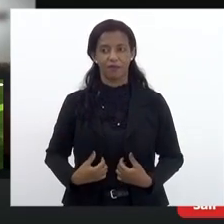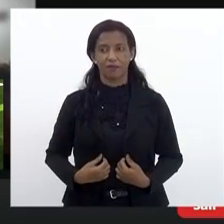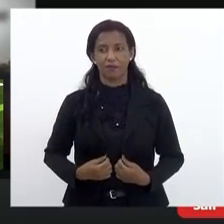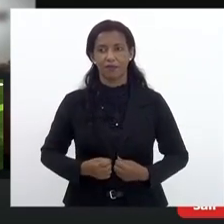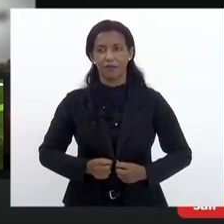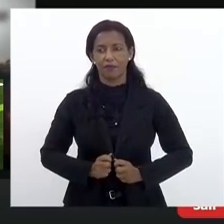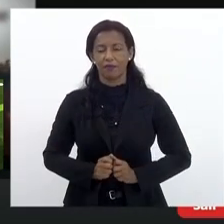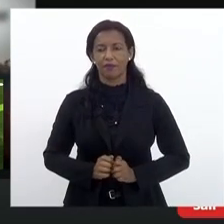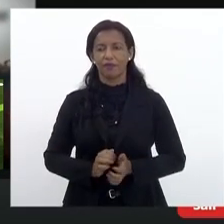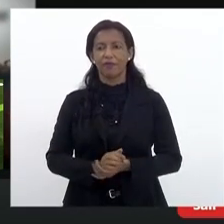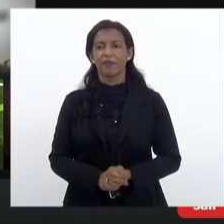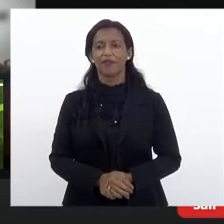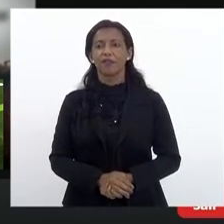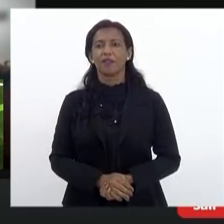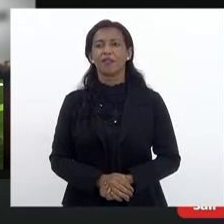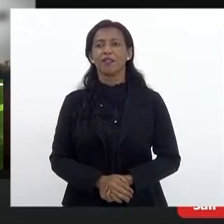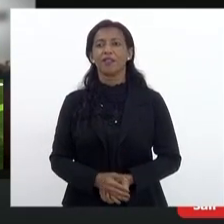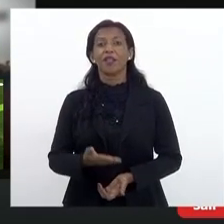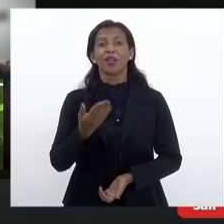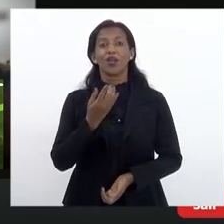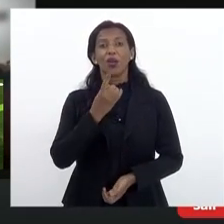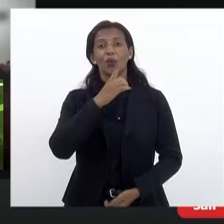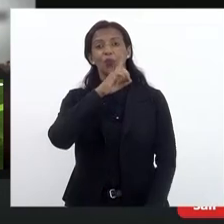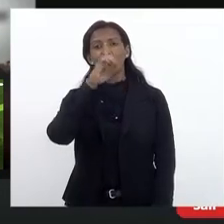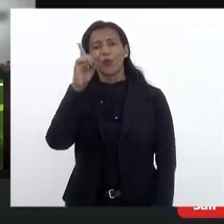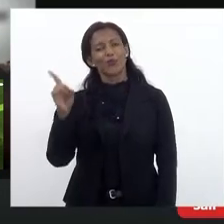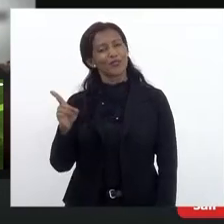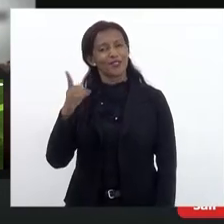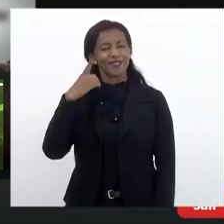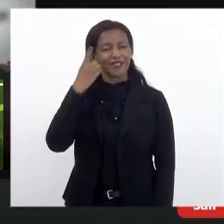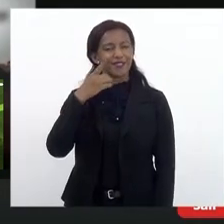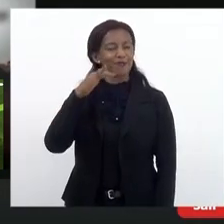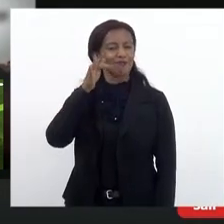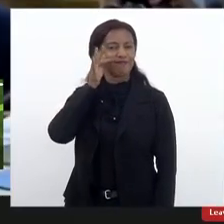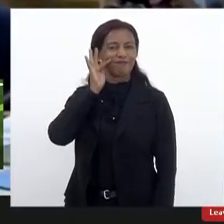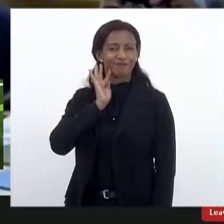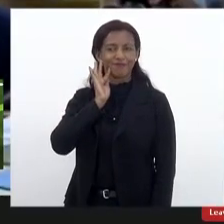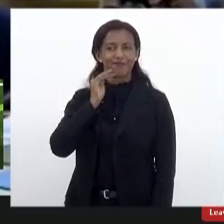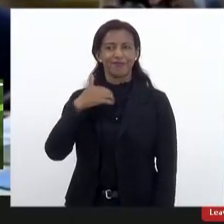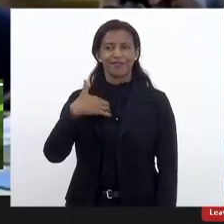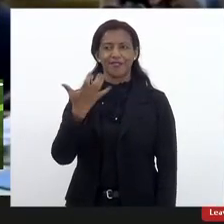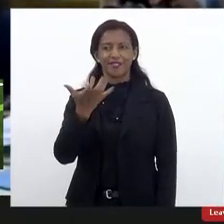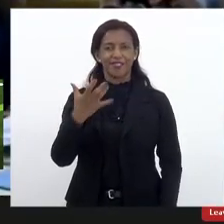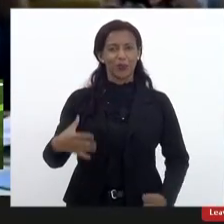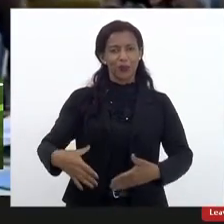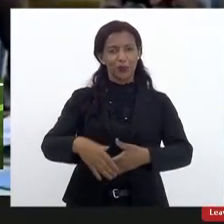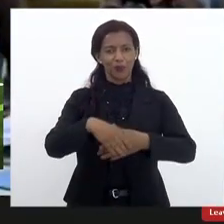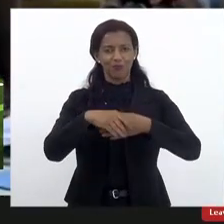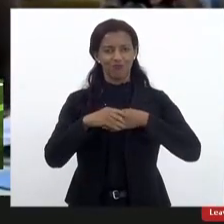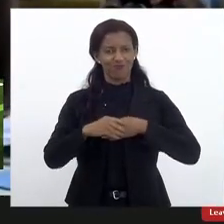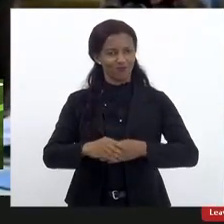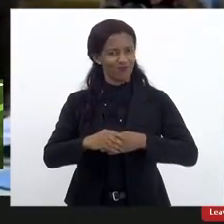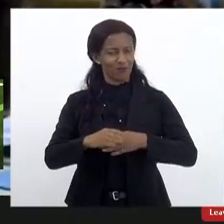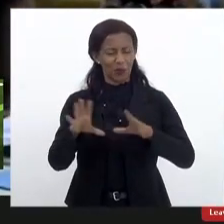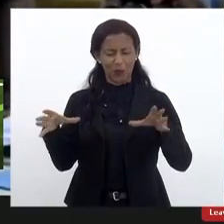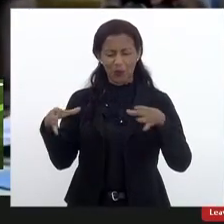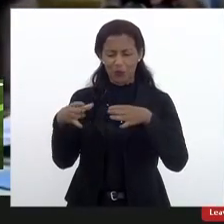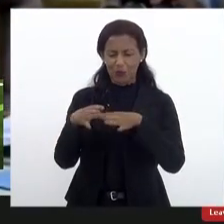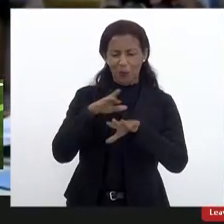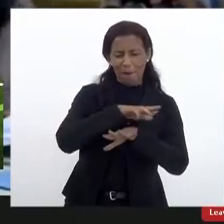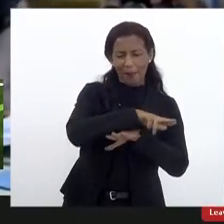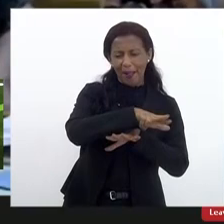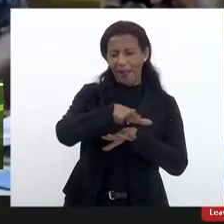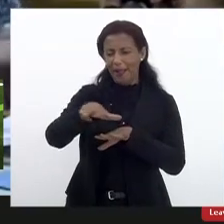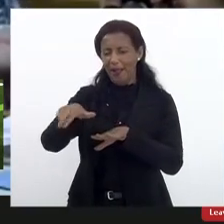Bom dia, deputado Serafine. Mais uma vez, quero cumprimentar a comissão toda de educação da nossa